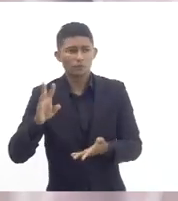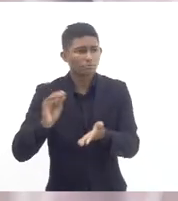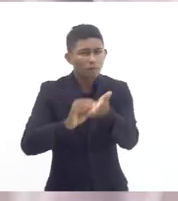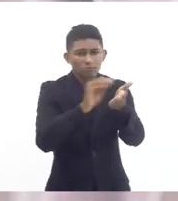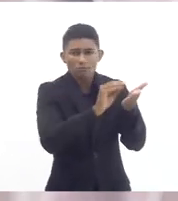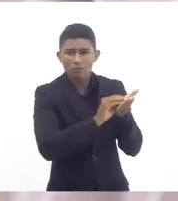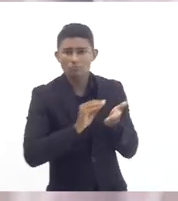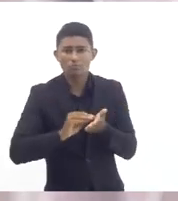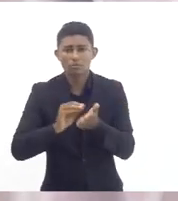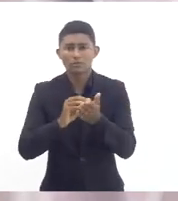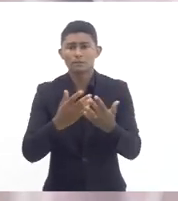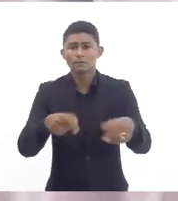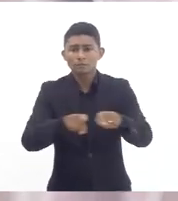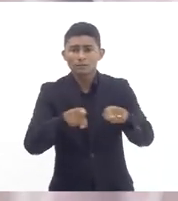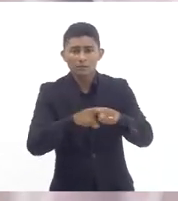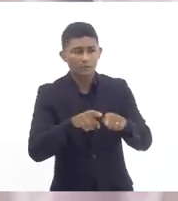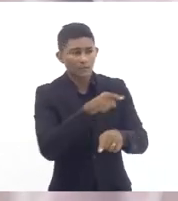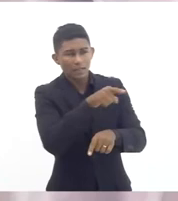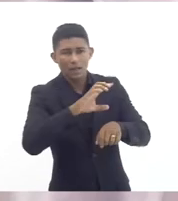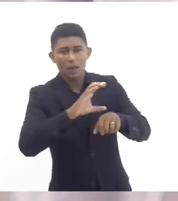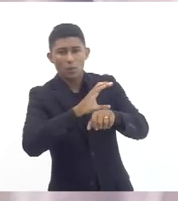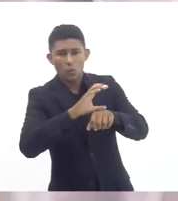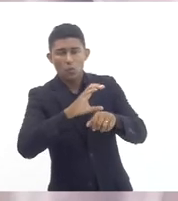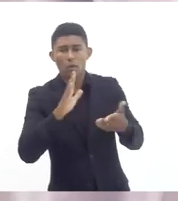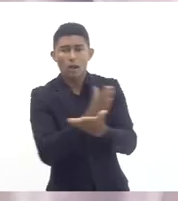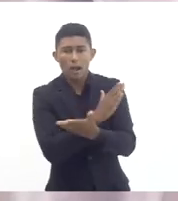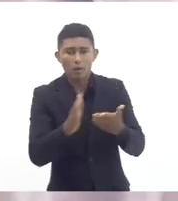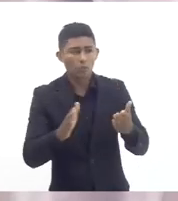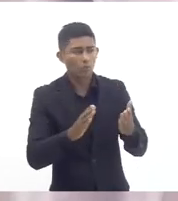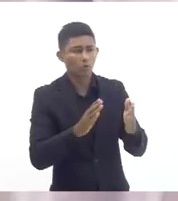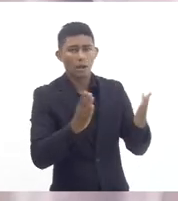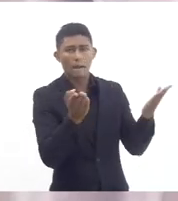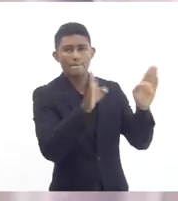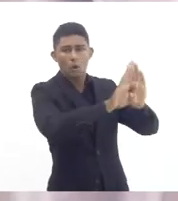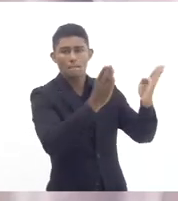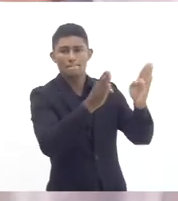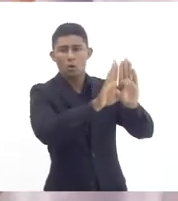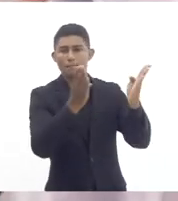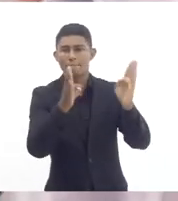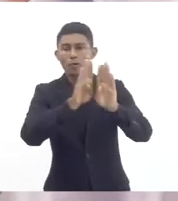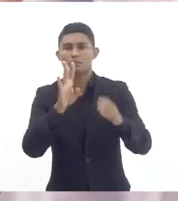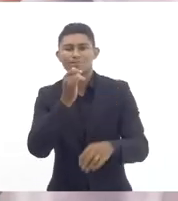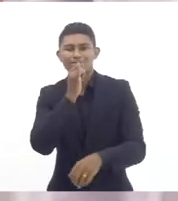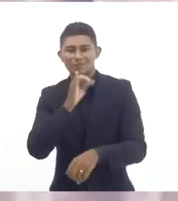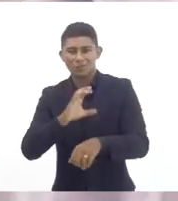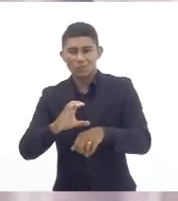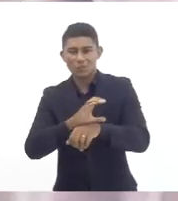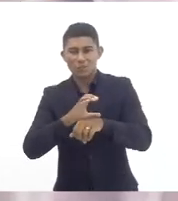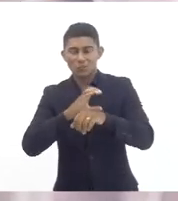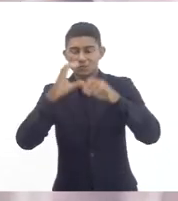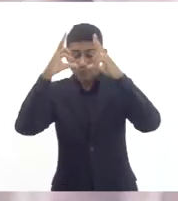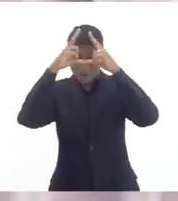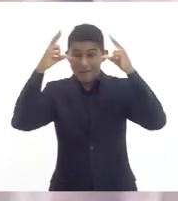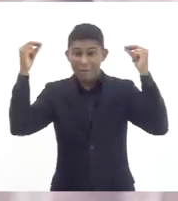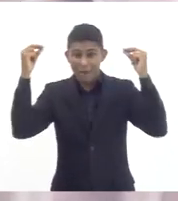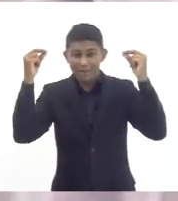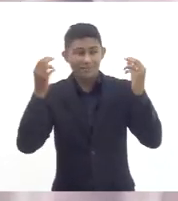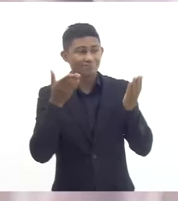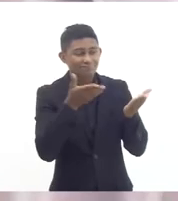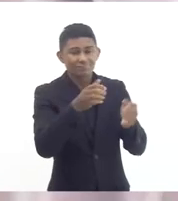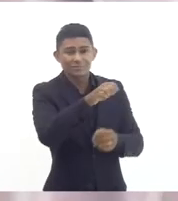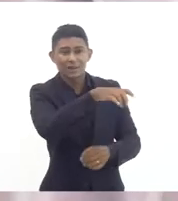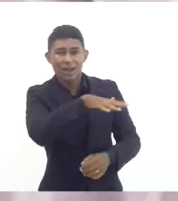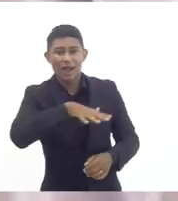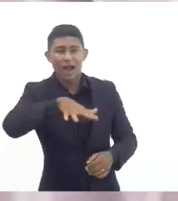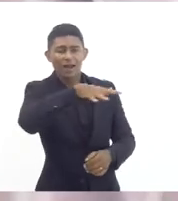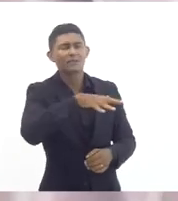cursos fecharem cito mais uma vez um exemplo concreto um curso de técnico de enfermagem que é uma área que tem sempre demanda que